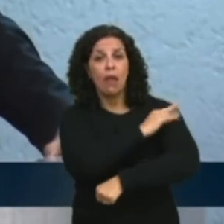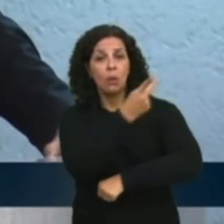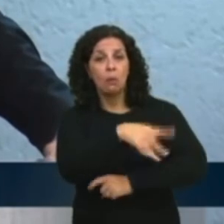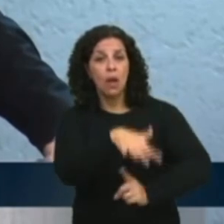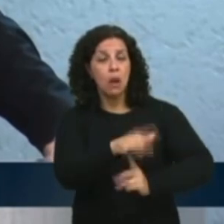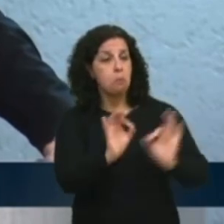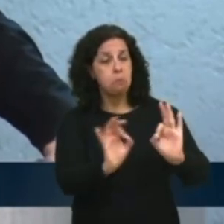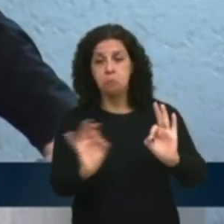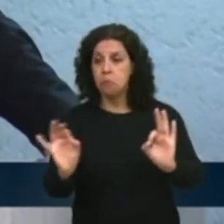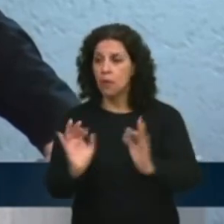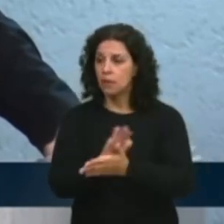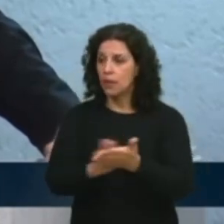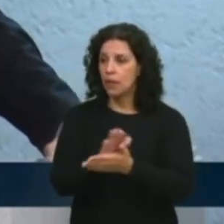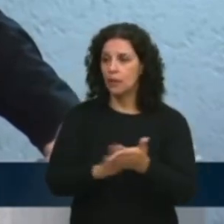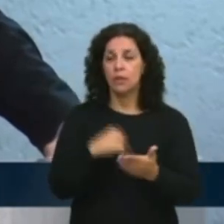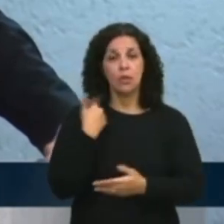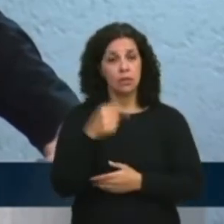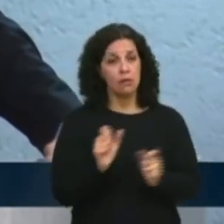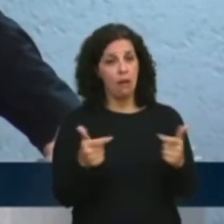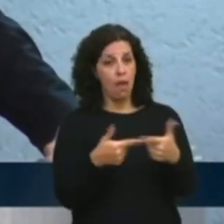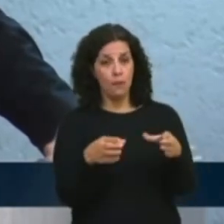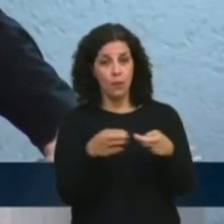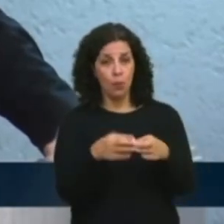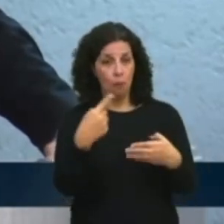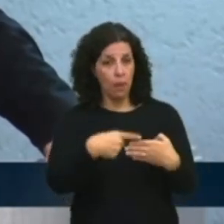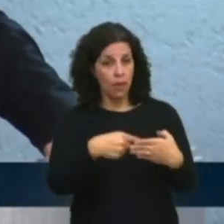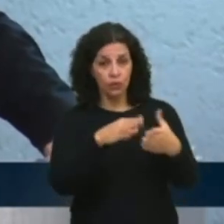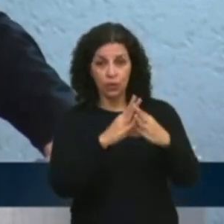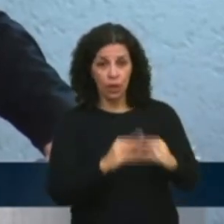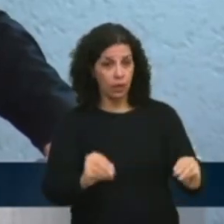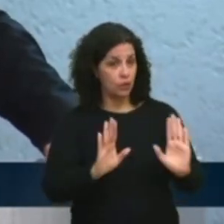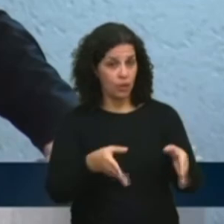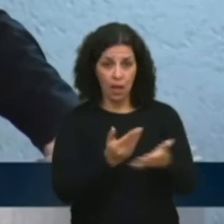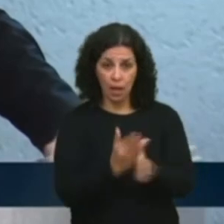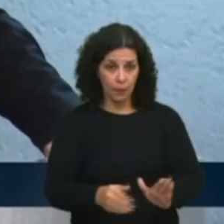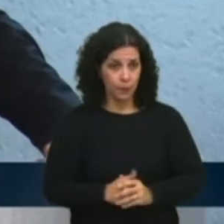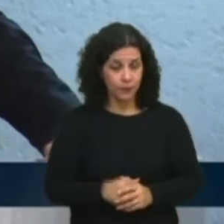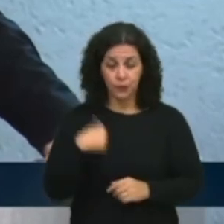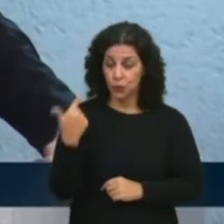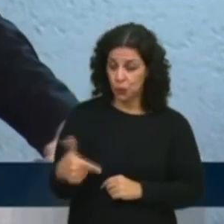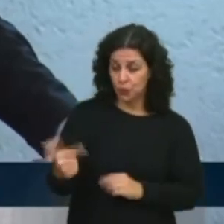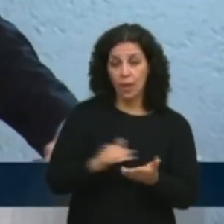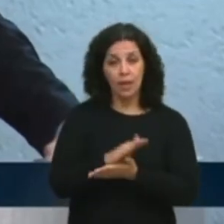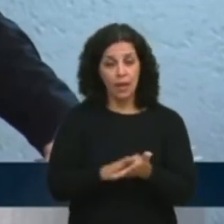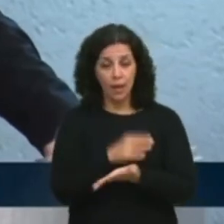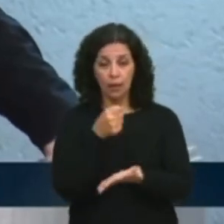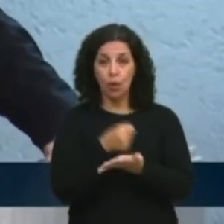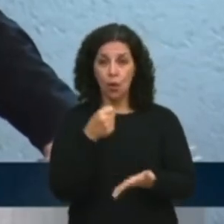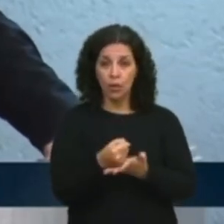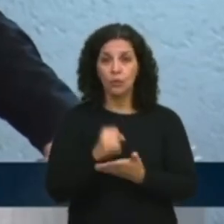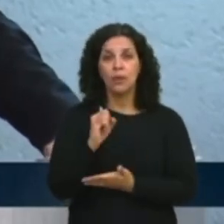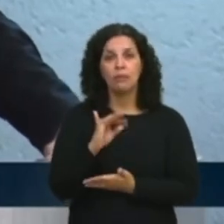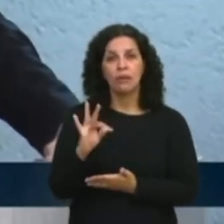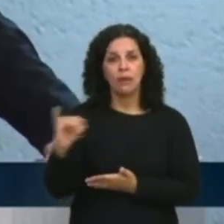Paraná. Nós não temos mais aqui na Assembleia a frente parlamentar sobre pedágio. Nós não temos mais o contrato com